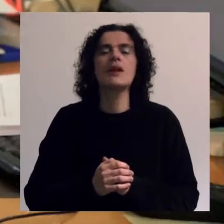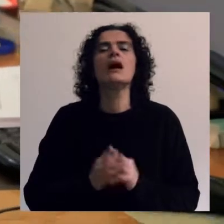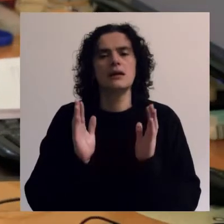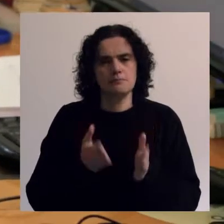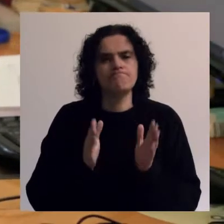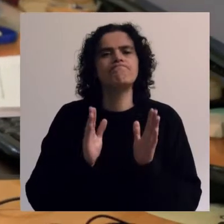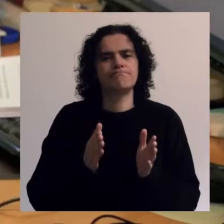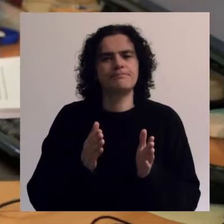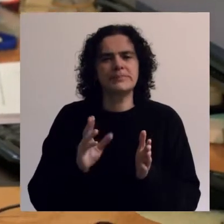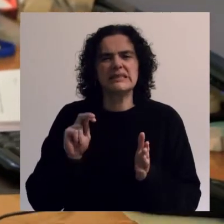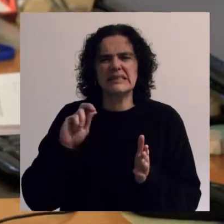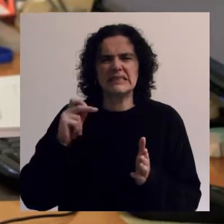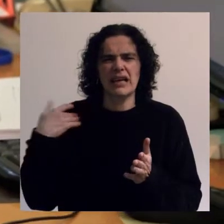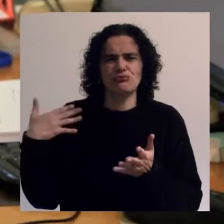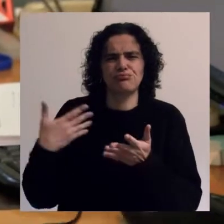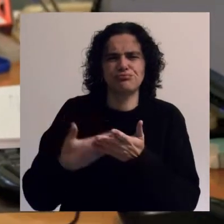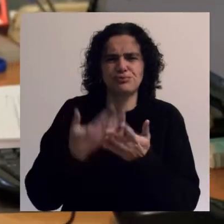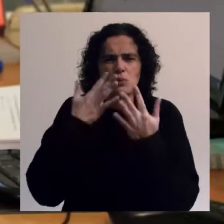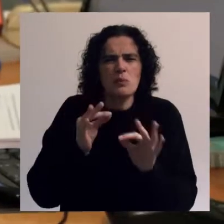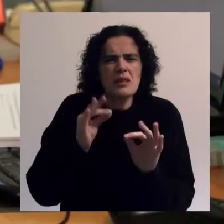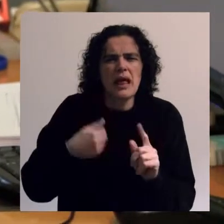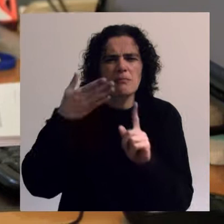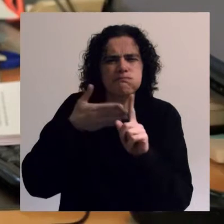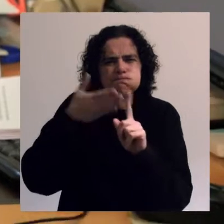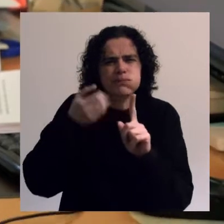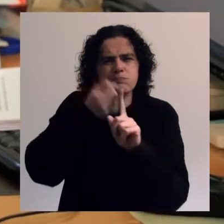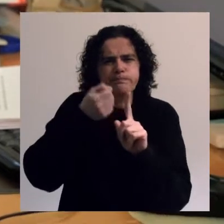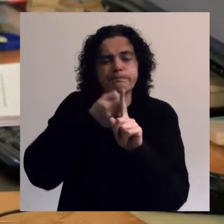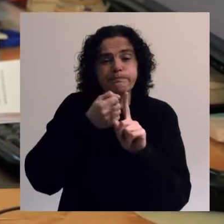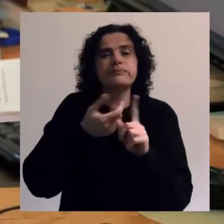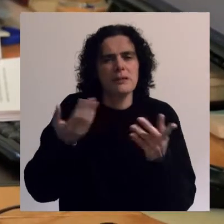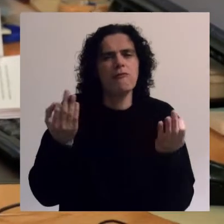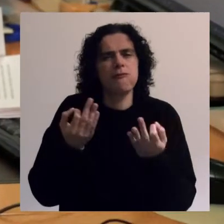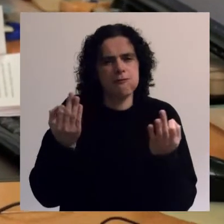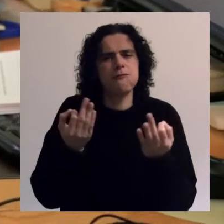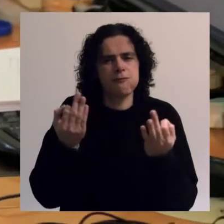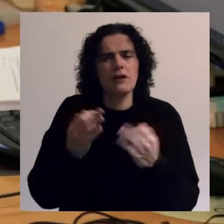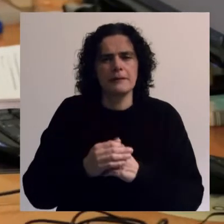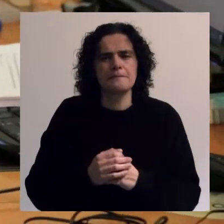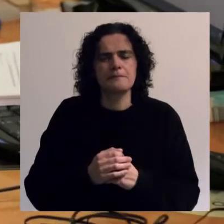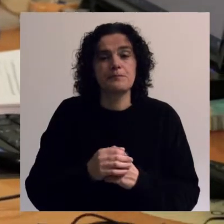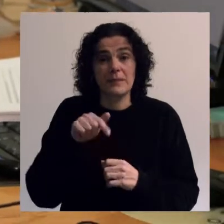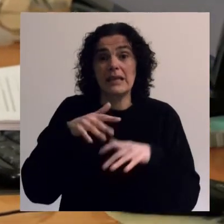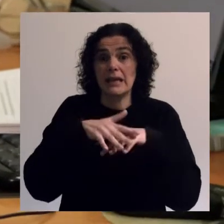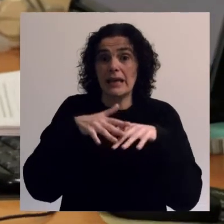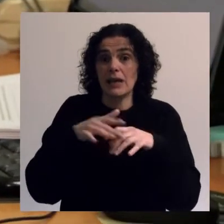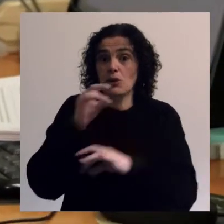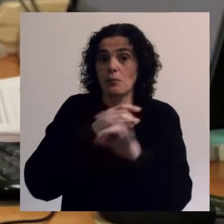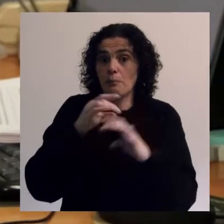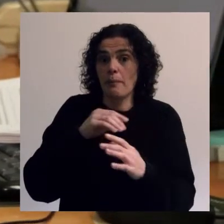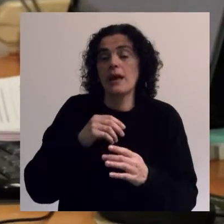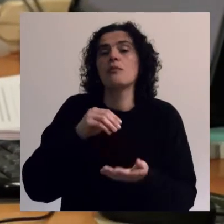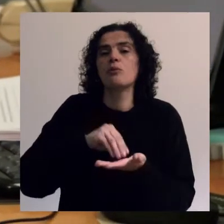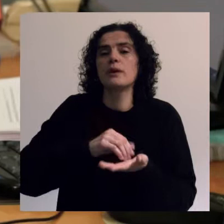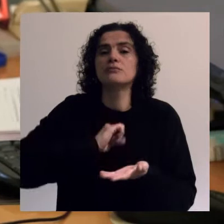Foi preciso muita humildade, muita persistência, muita perseverança ao longo destes 30 anos da rede europeia